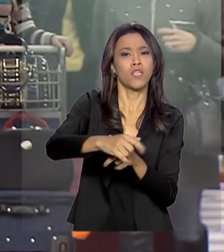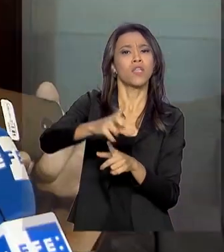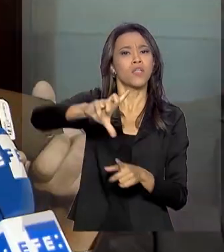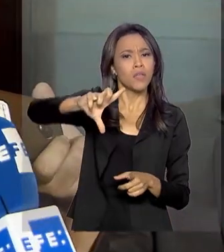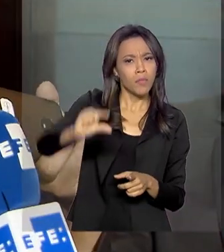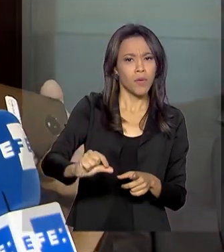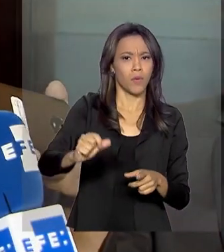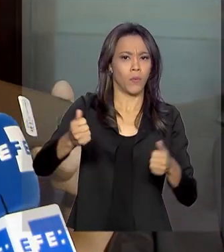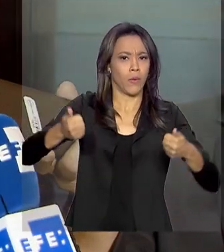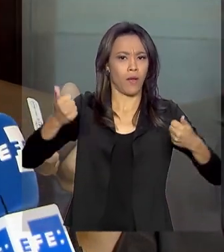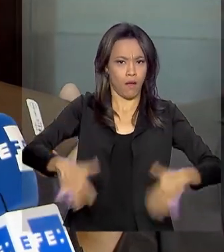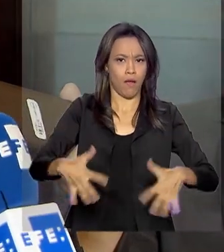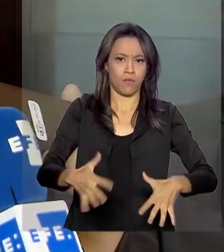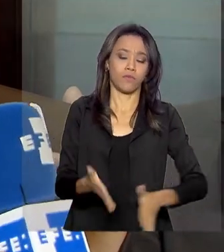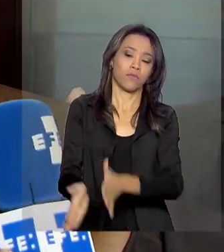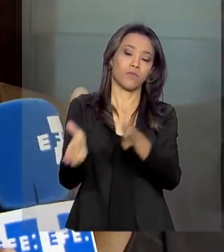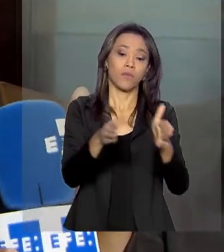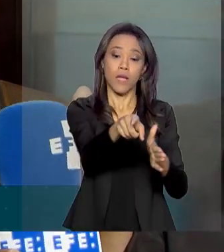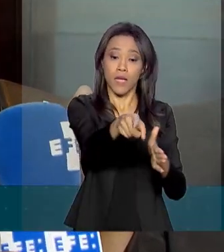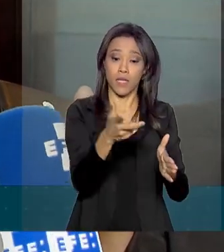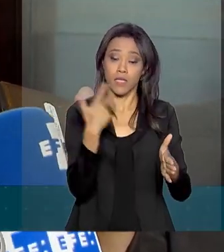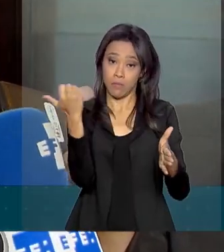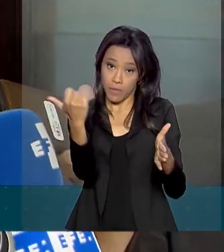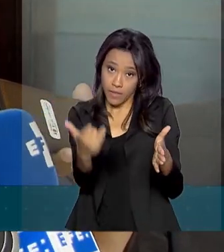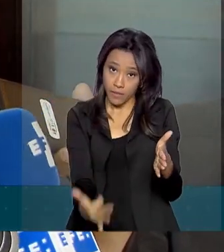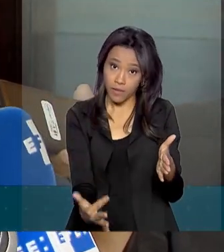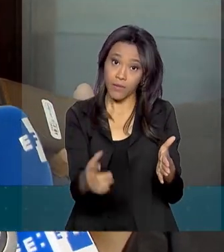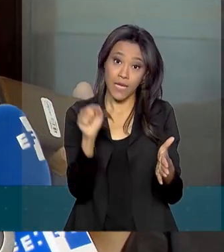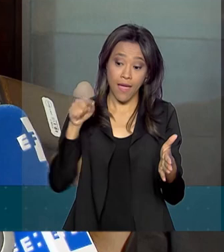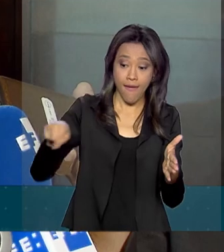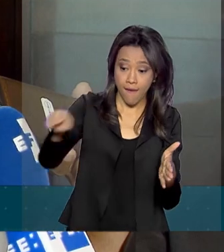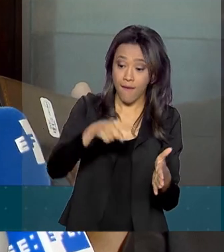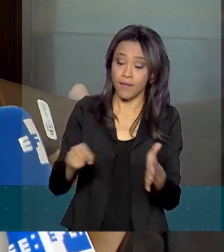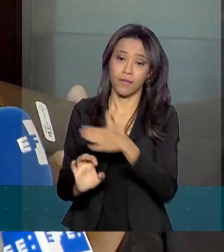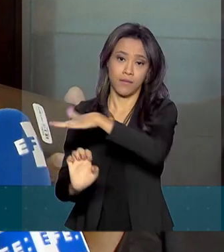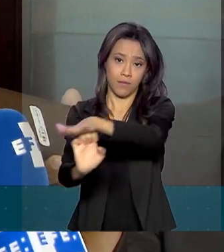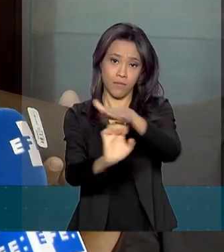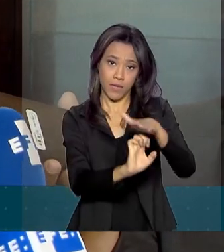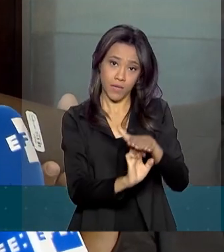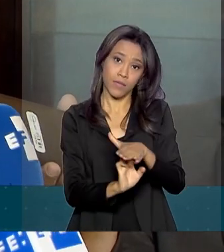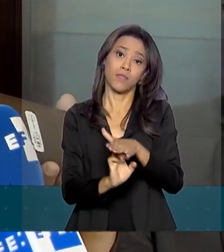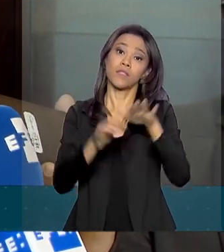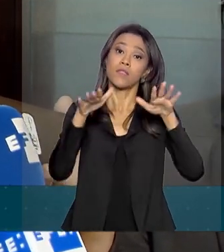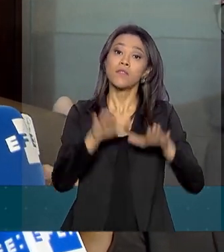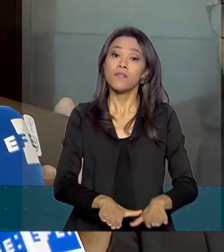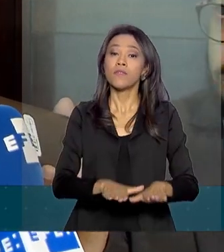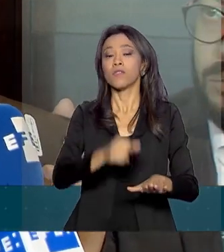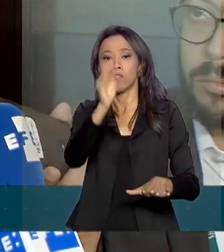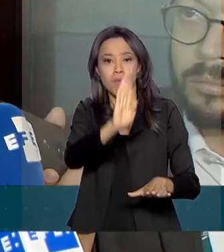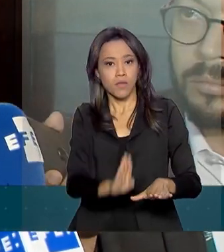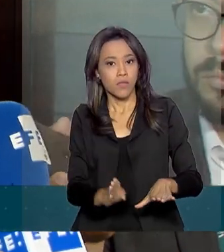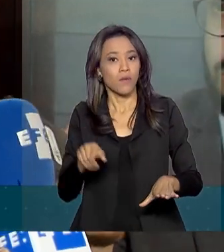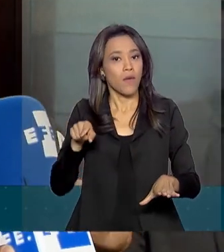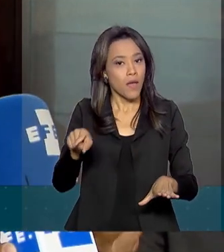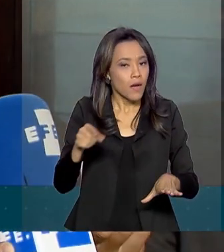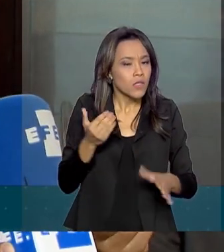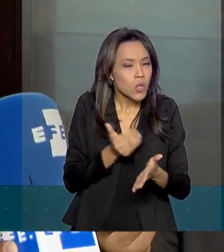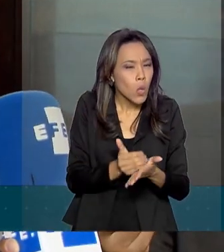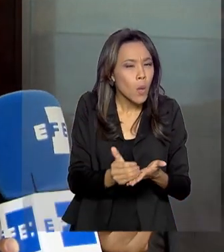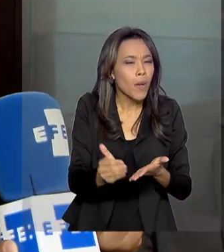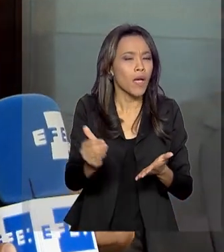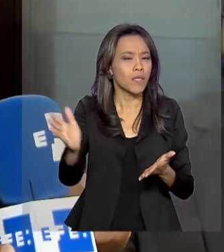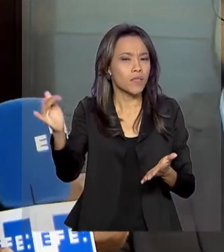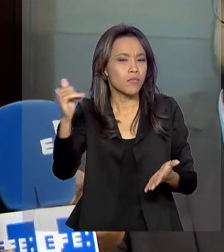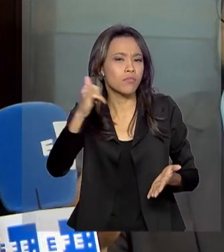custo. Esse é o primeiro passo para que, no passo seguinte, essas empresas se estabeleçam no mercado nacional. Então, elas começam a operar essas primeiras